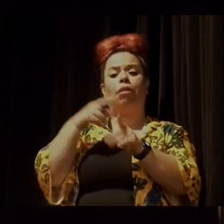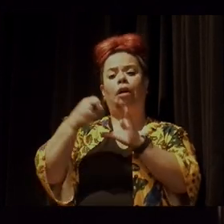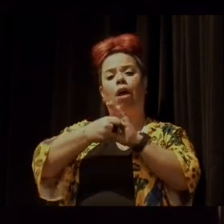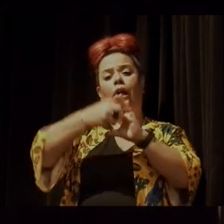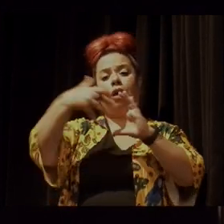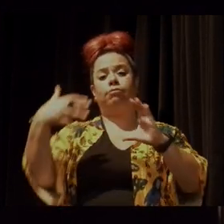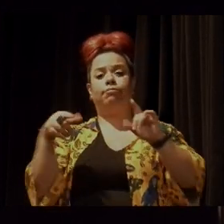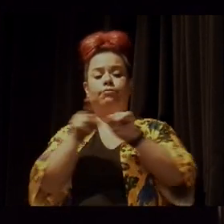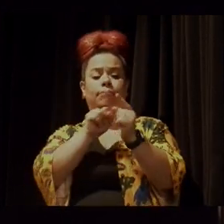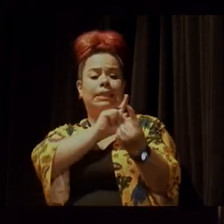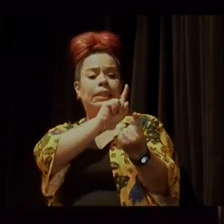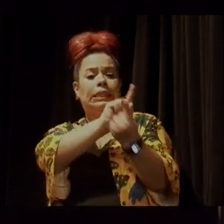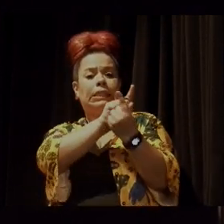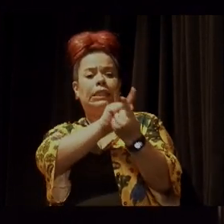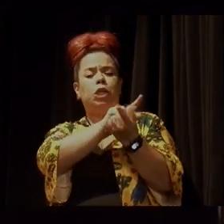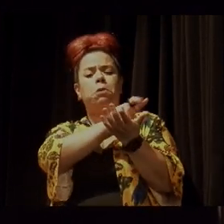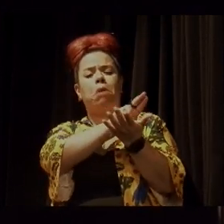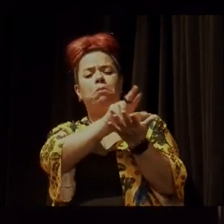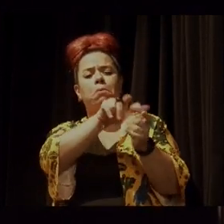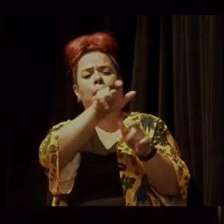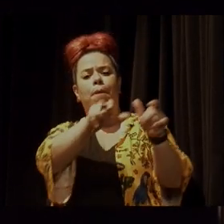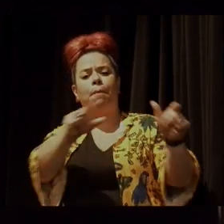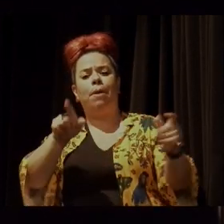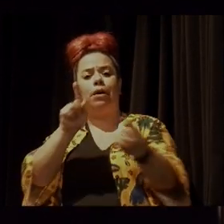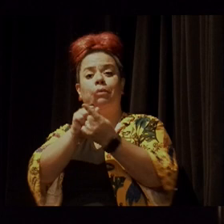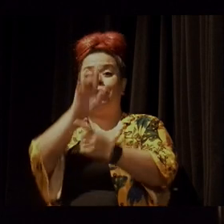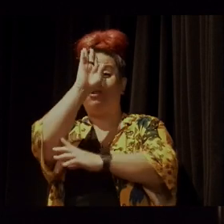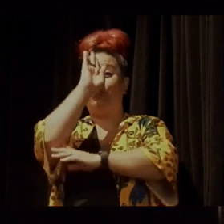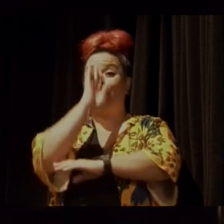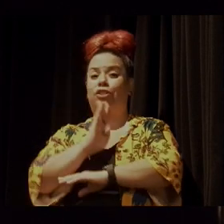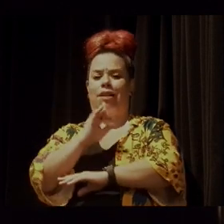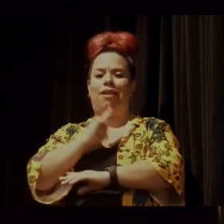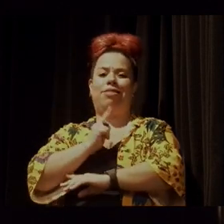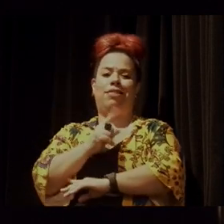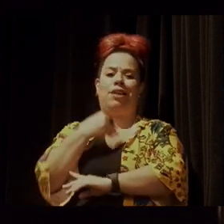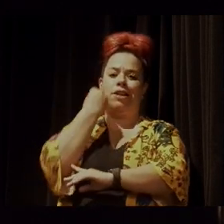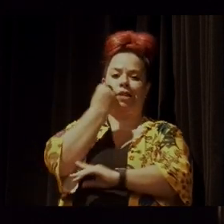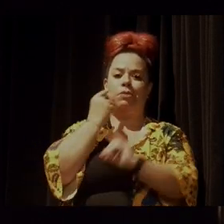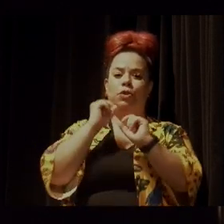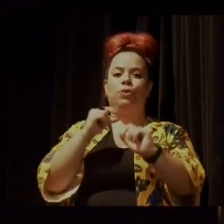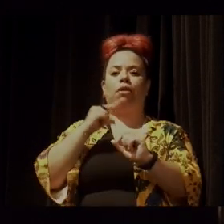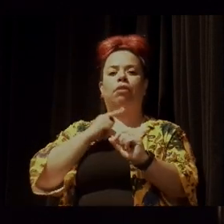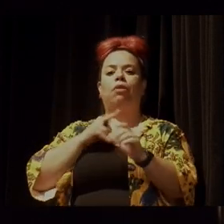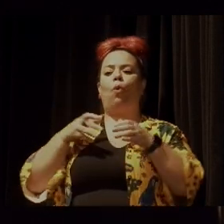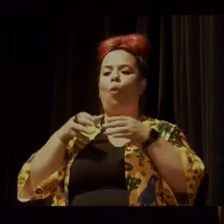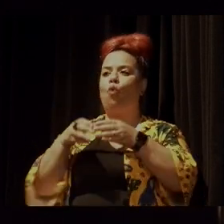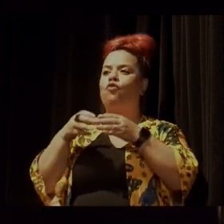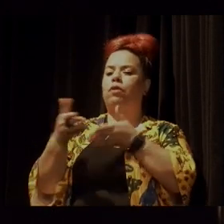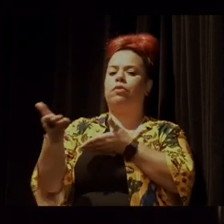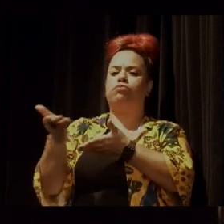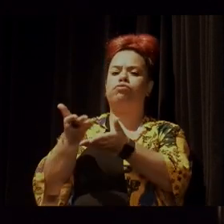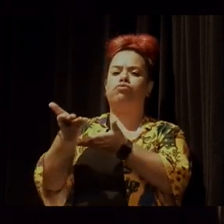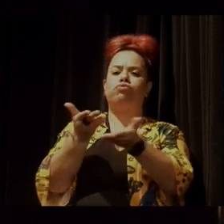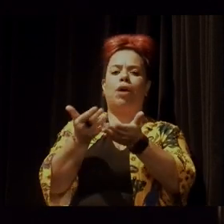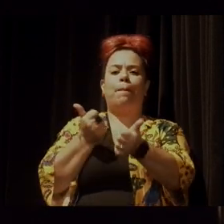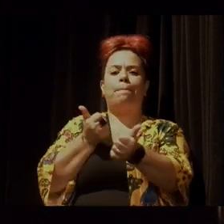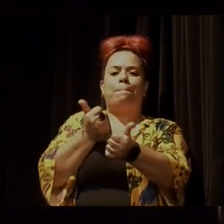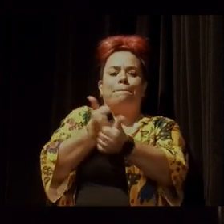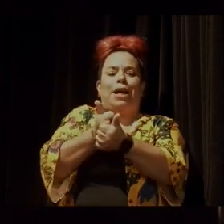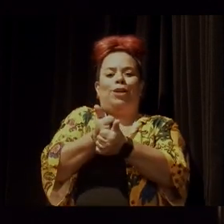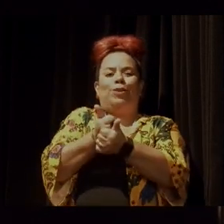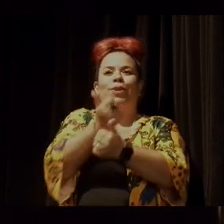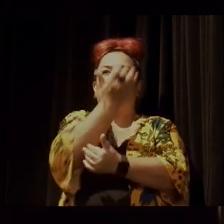centenas de pessoas gratuitamente, tendo a experiência de um convívio próximo com a